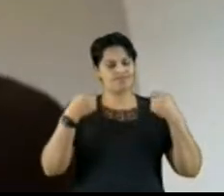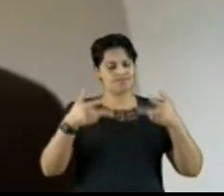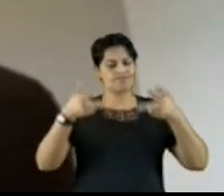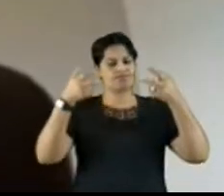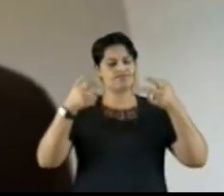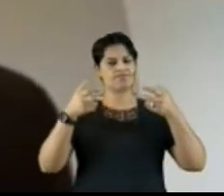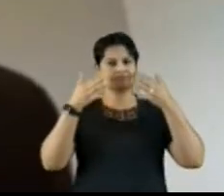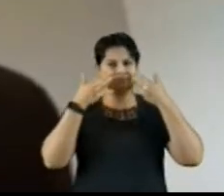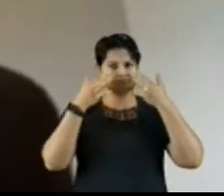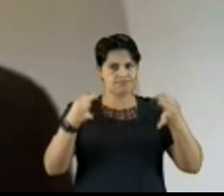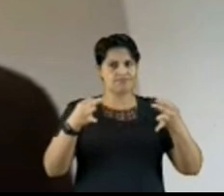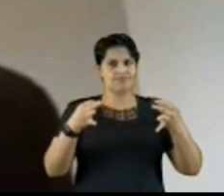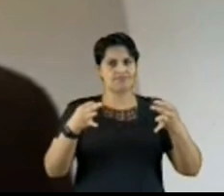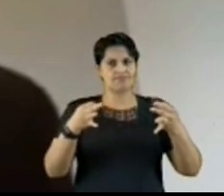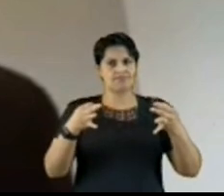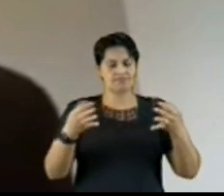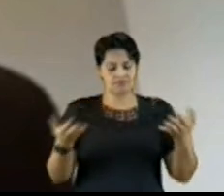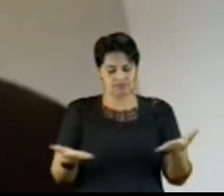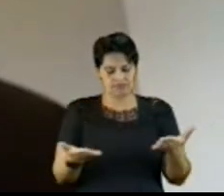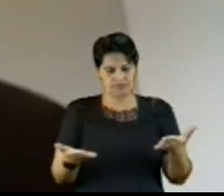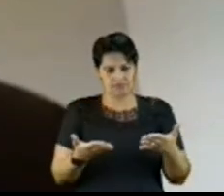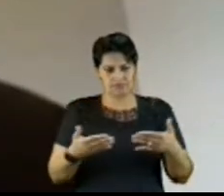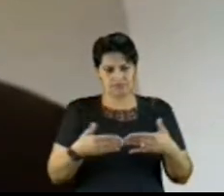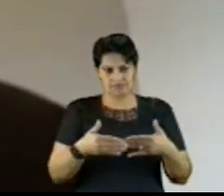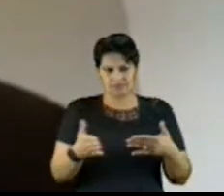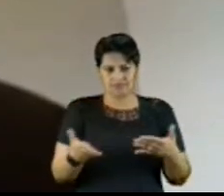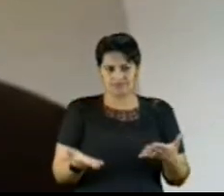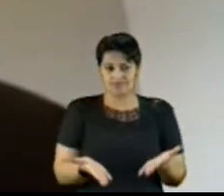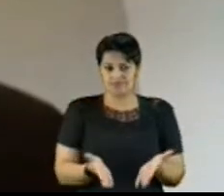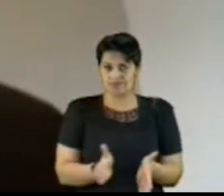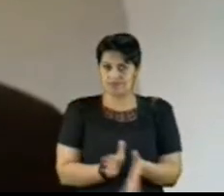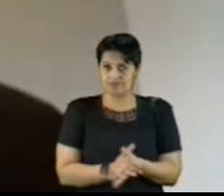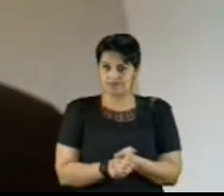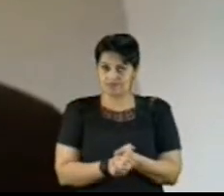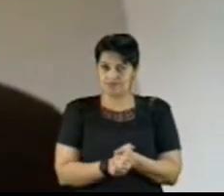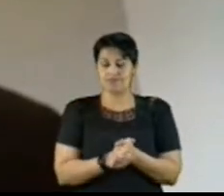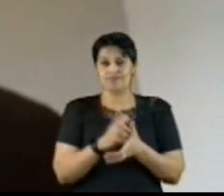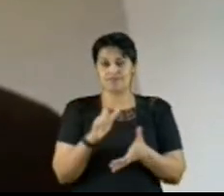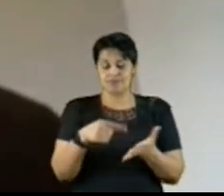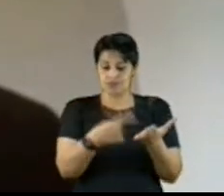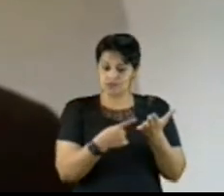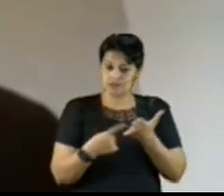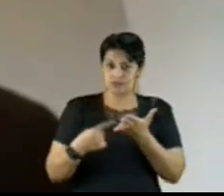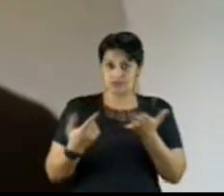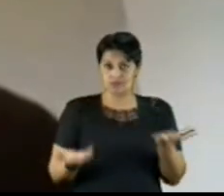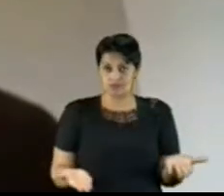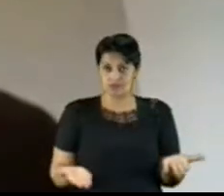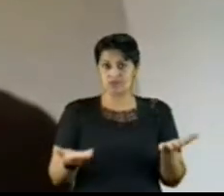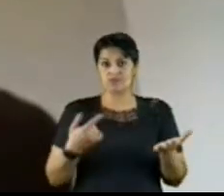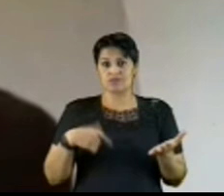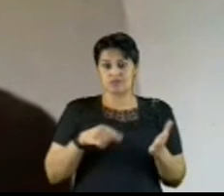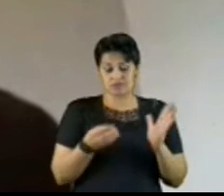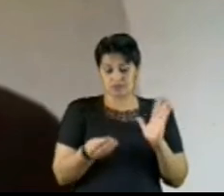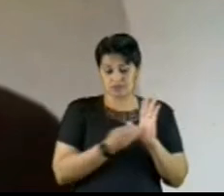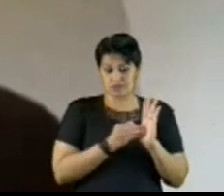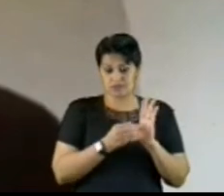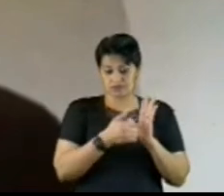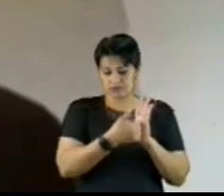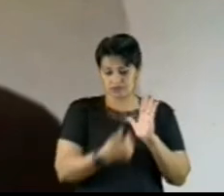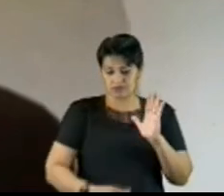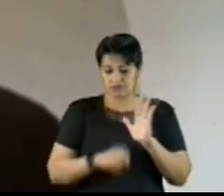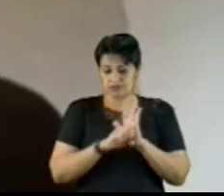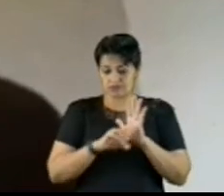especial diante da constatação de que os valores dos compromissos incluídos na minuta do adjeto